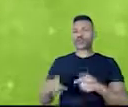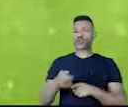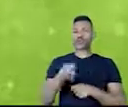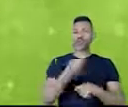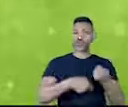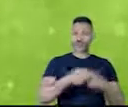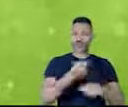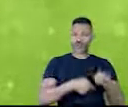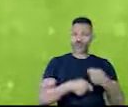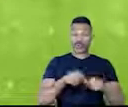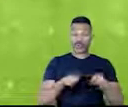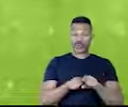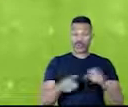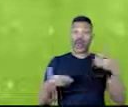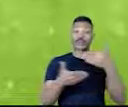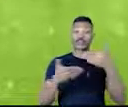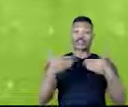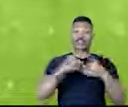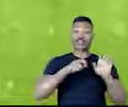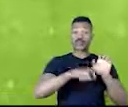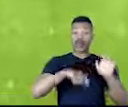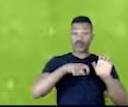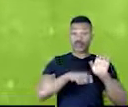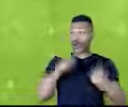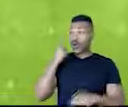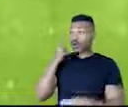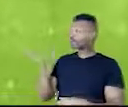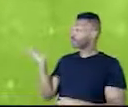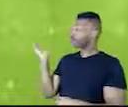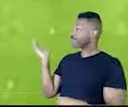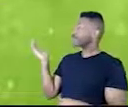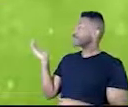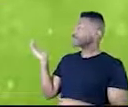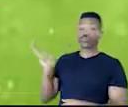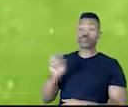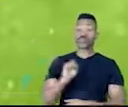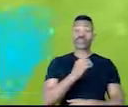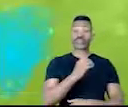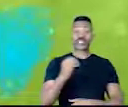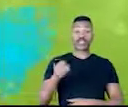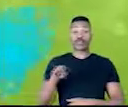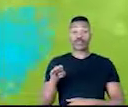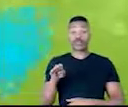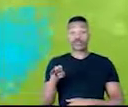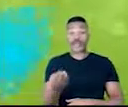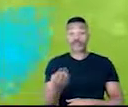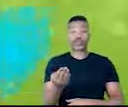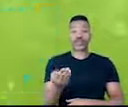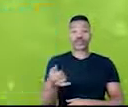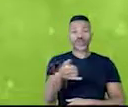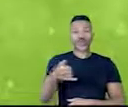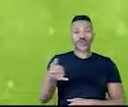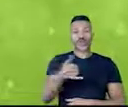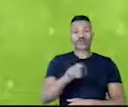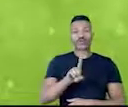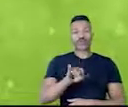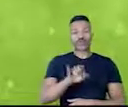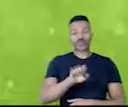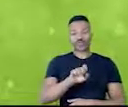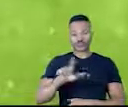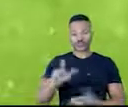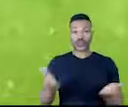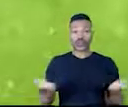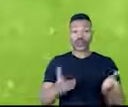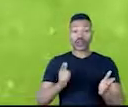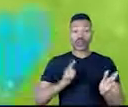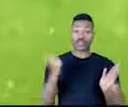slide também é da Embrapa. 800 bilhões de litros de óleo diesel nos últimos 20 anos. Aí temos agora um selo, a soja de